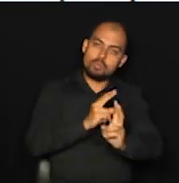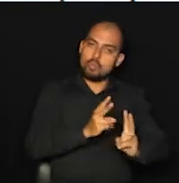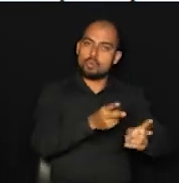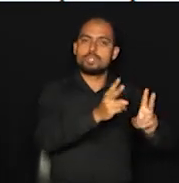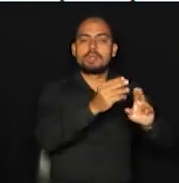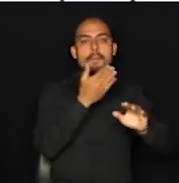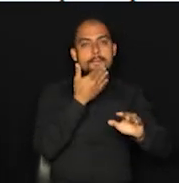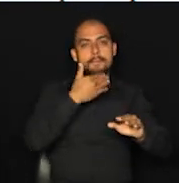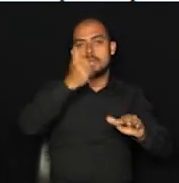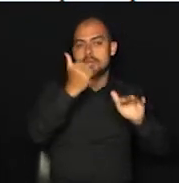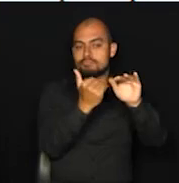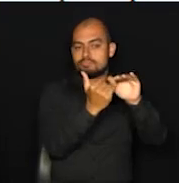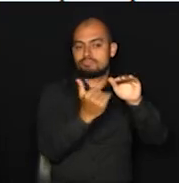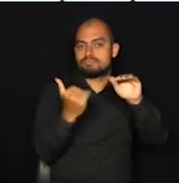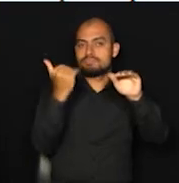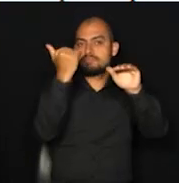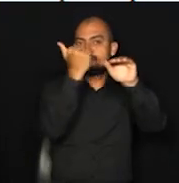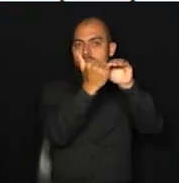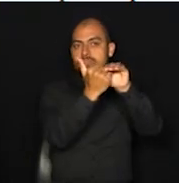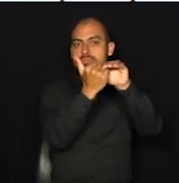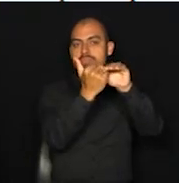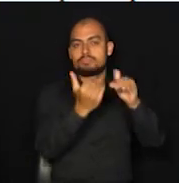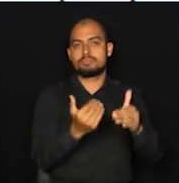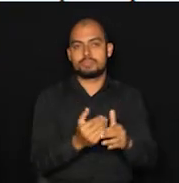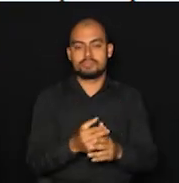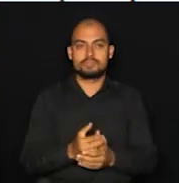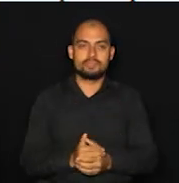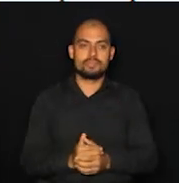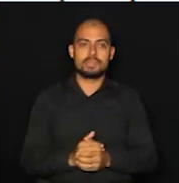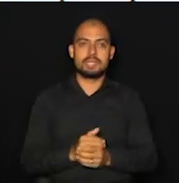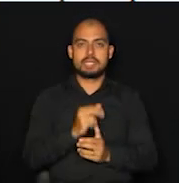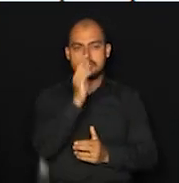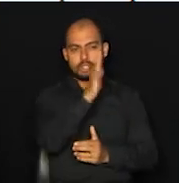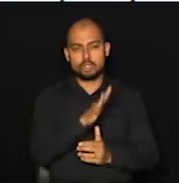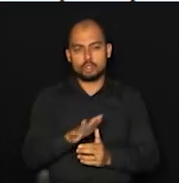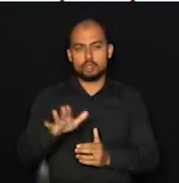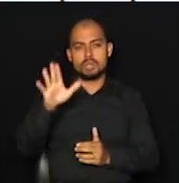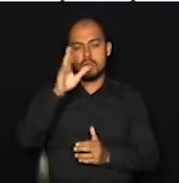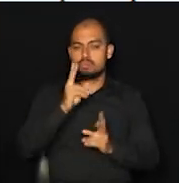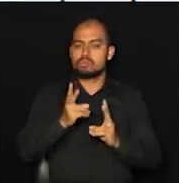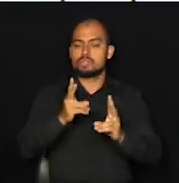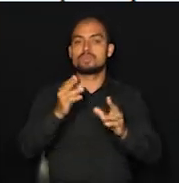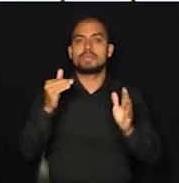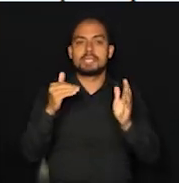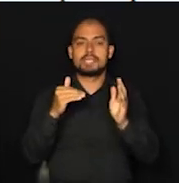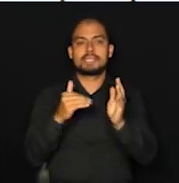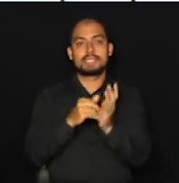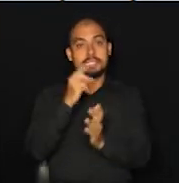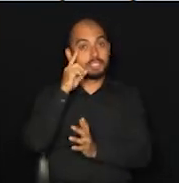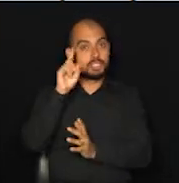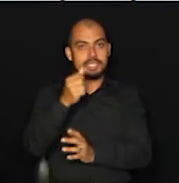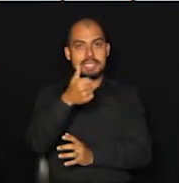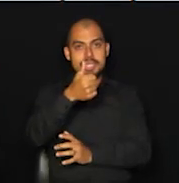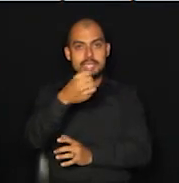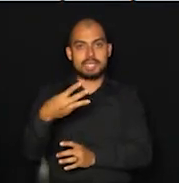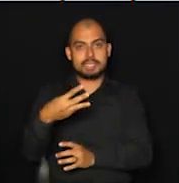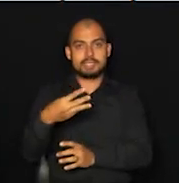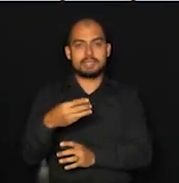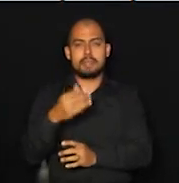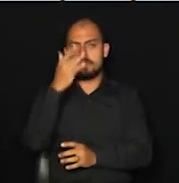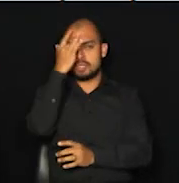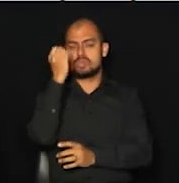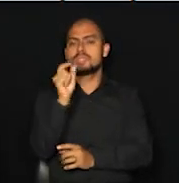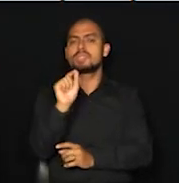essa taxa de cobertura da campanha nacional de vacinação que continua até o próximo dia 13. O público-alvo para a